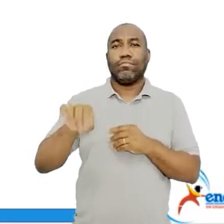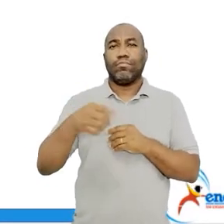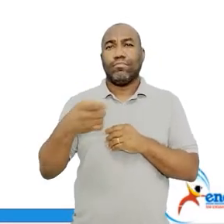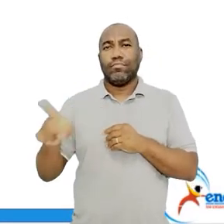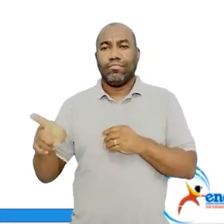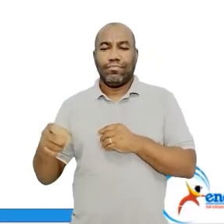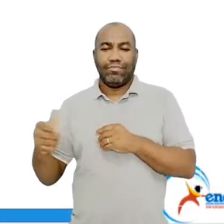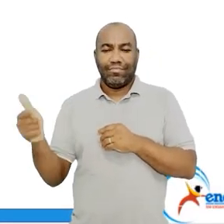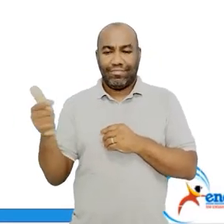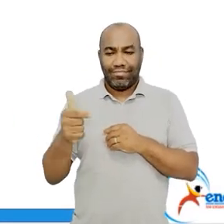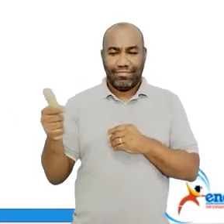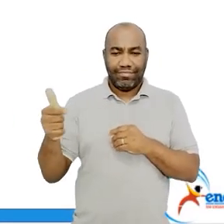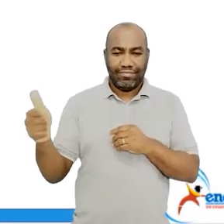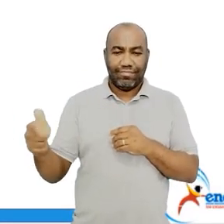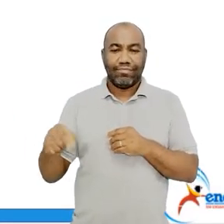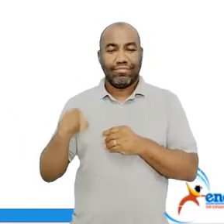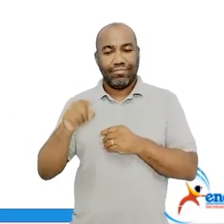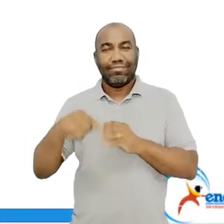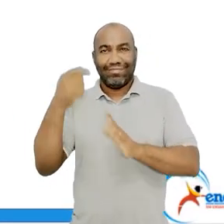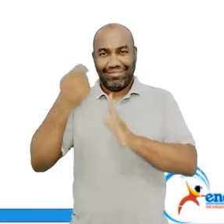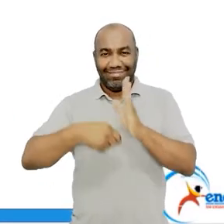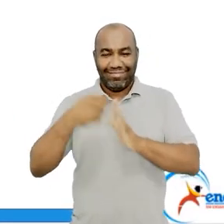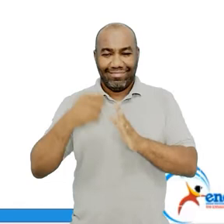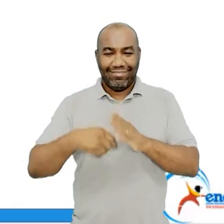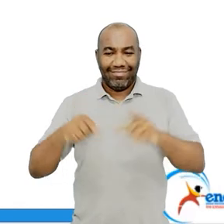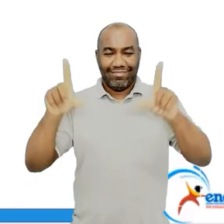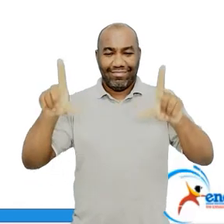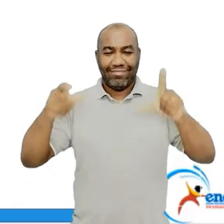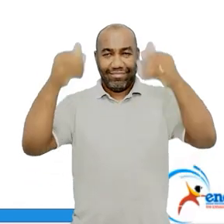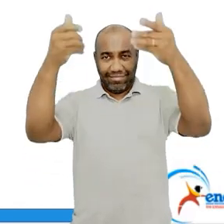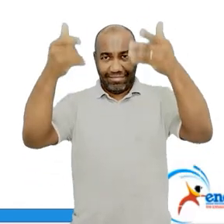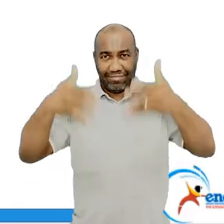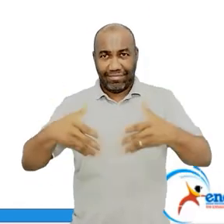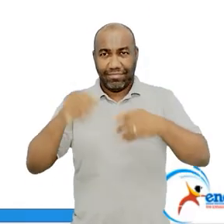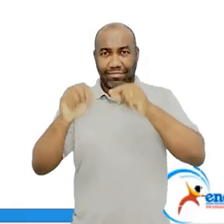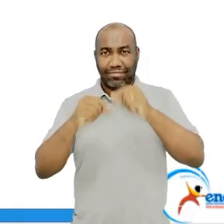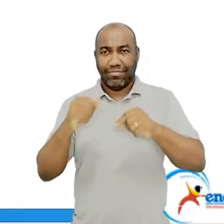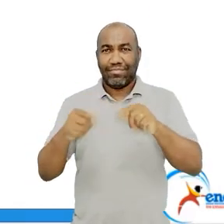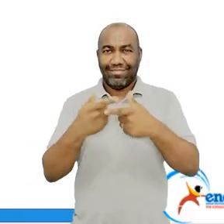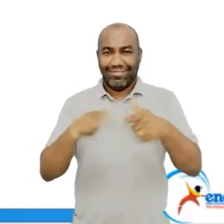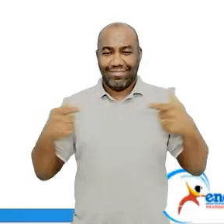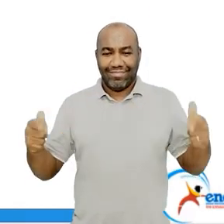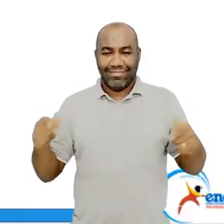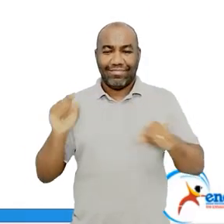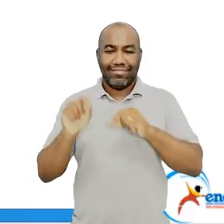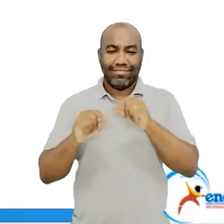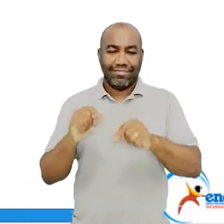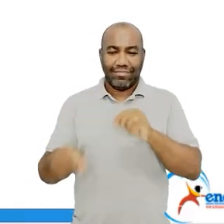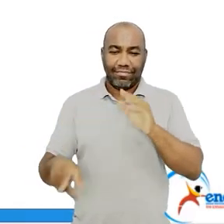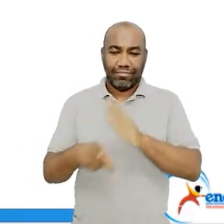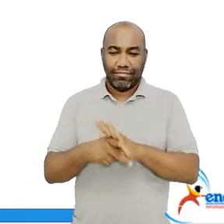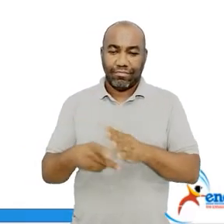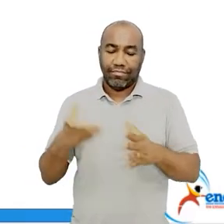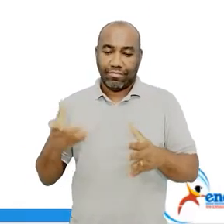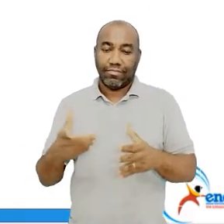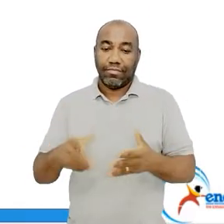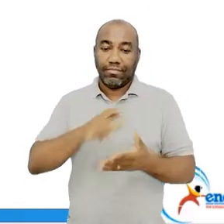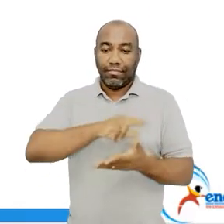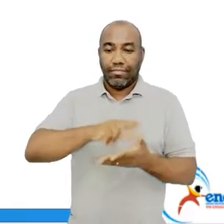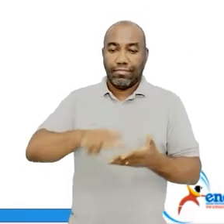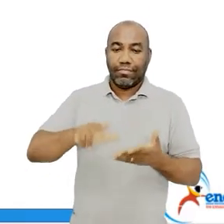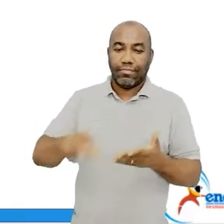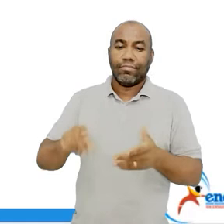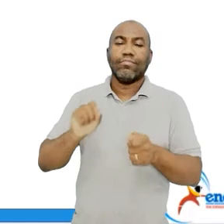Grifa aí. Existe um desprezo pelas normas gramaticais. Então, se ele quer inovar, se ele quer trazer o novo, ele não tem